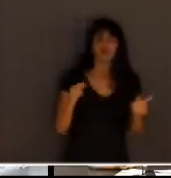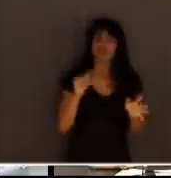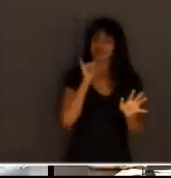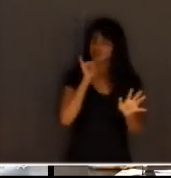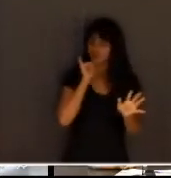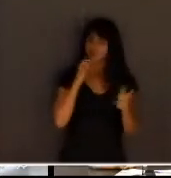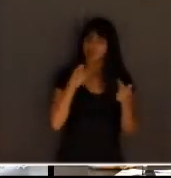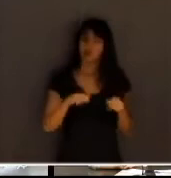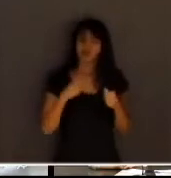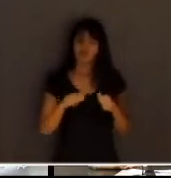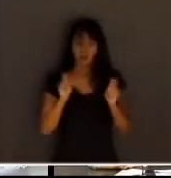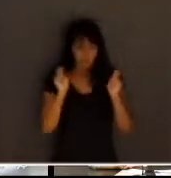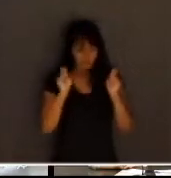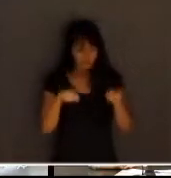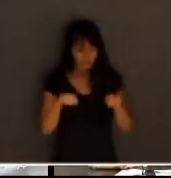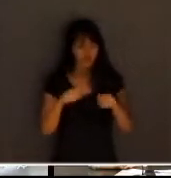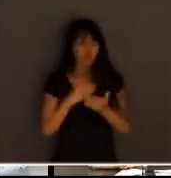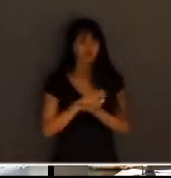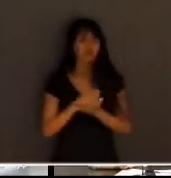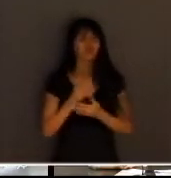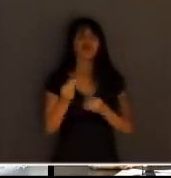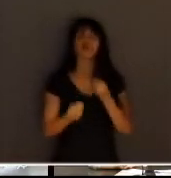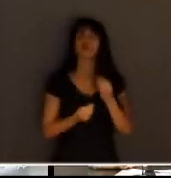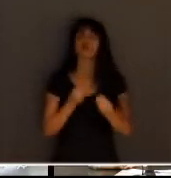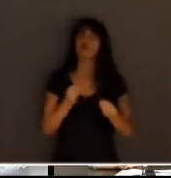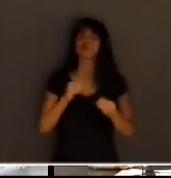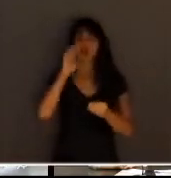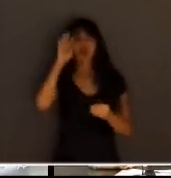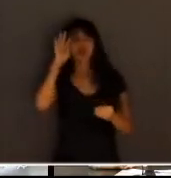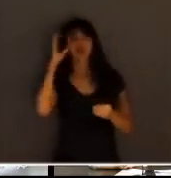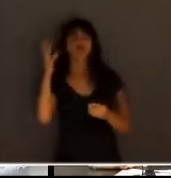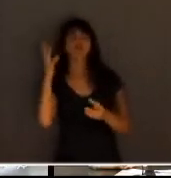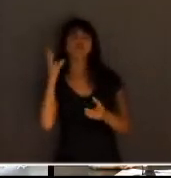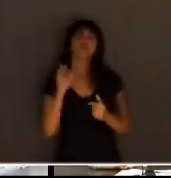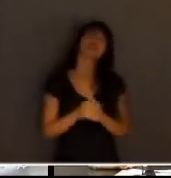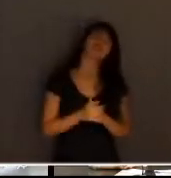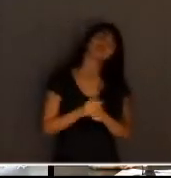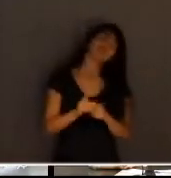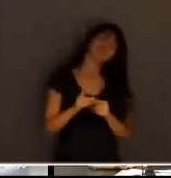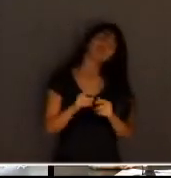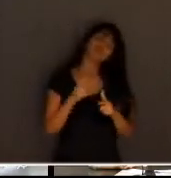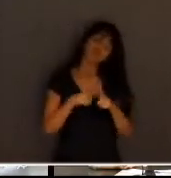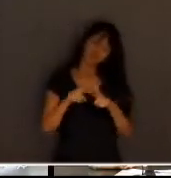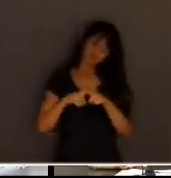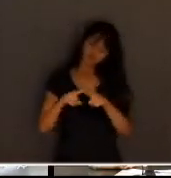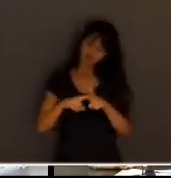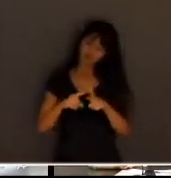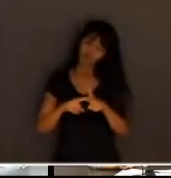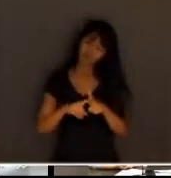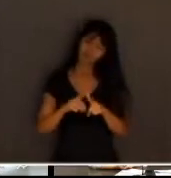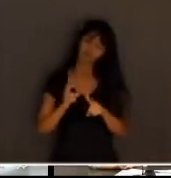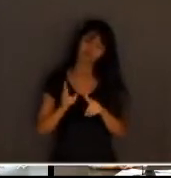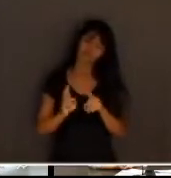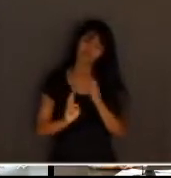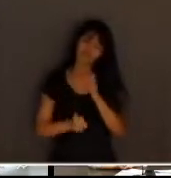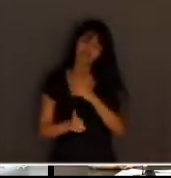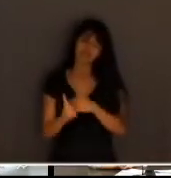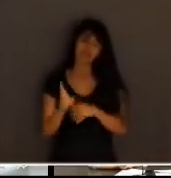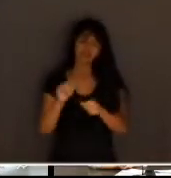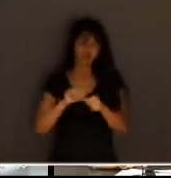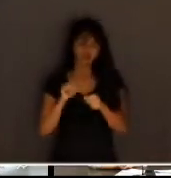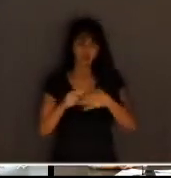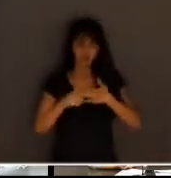é possível a gente conversar e resolver esses pequenos problemas para seguir fazendo a nossa missão.